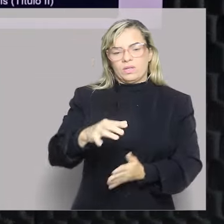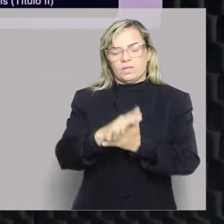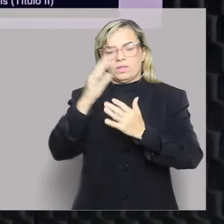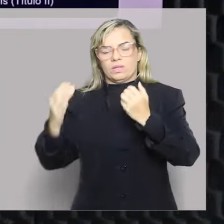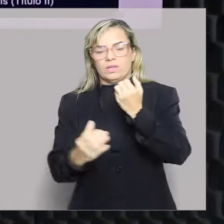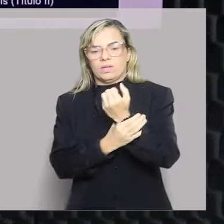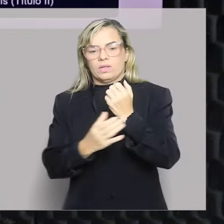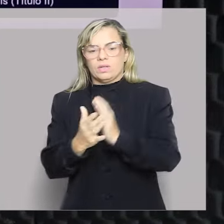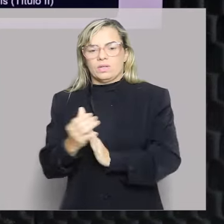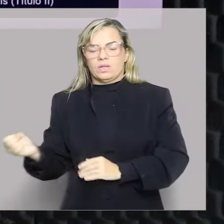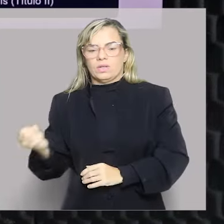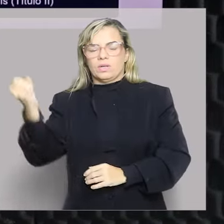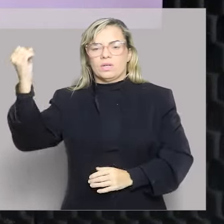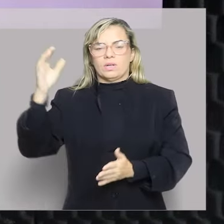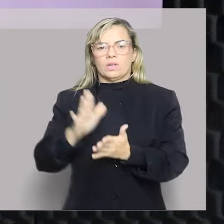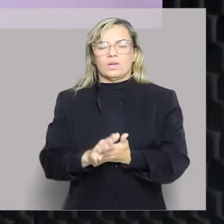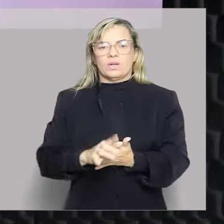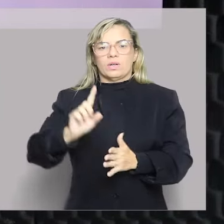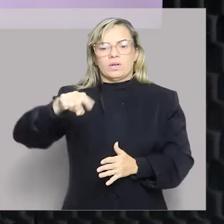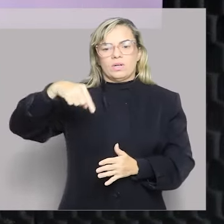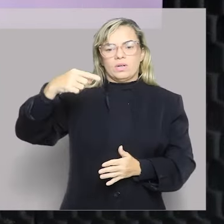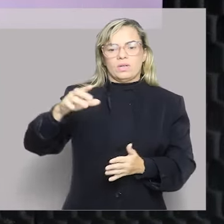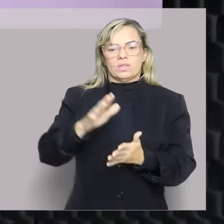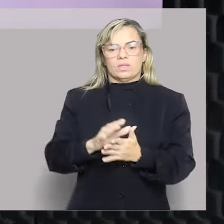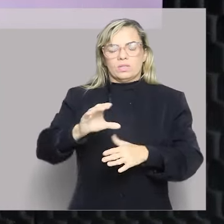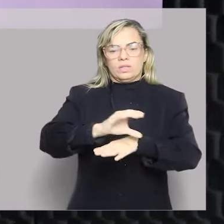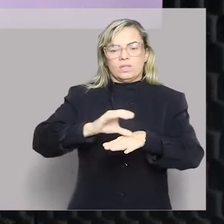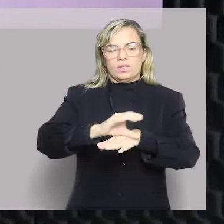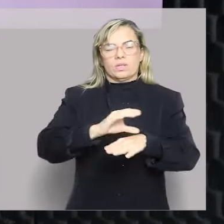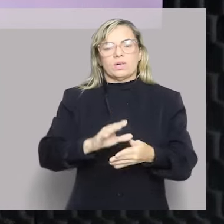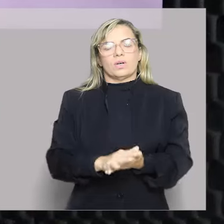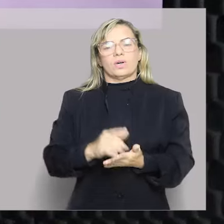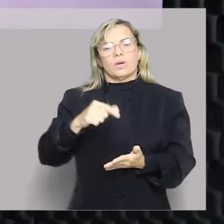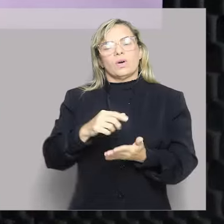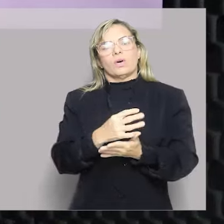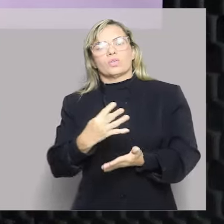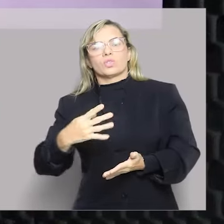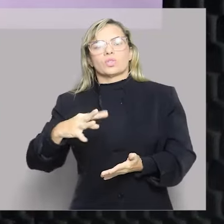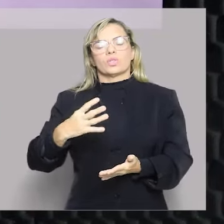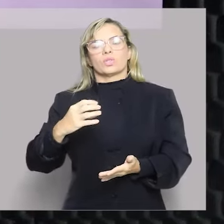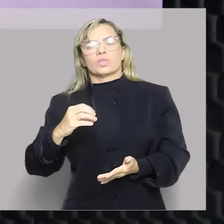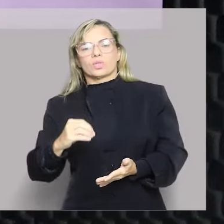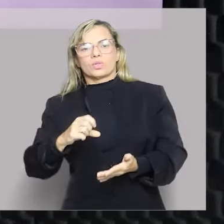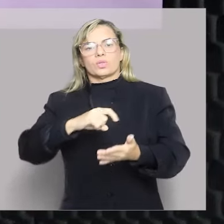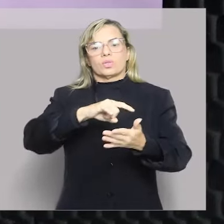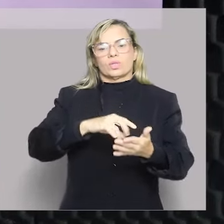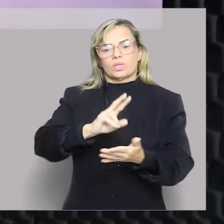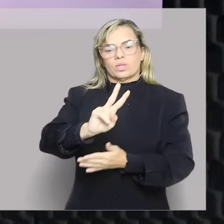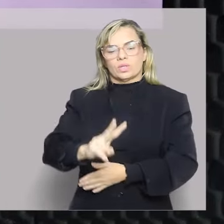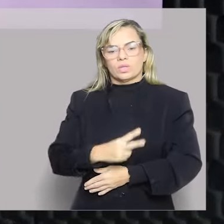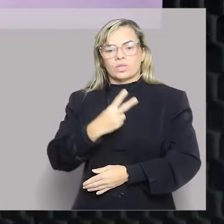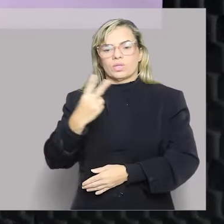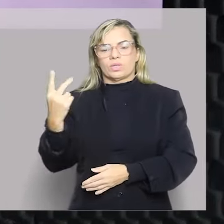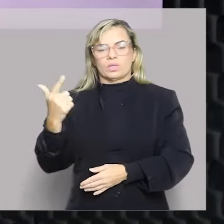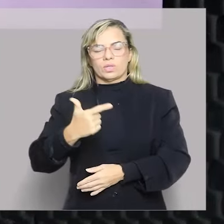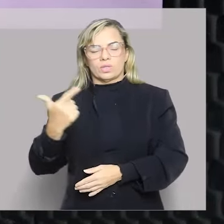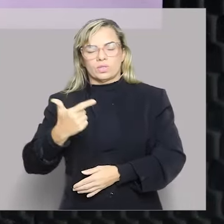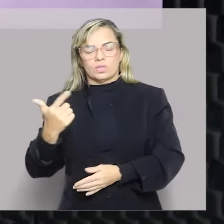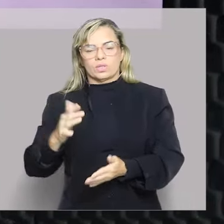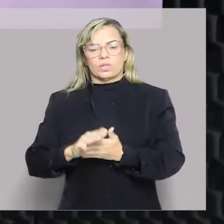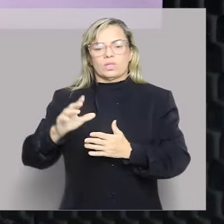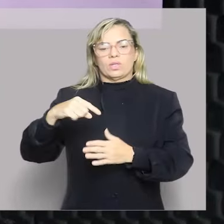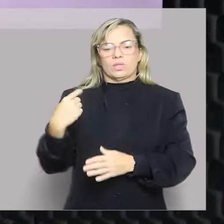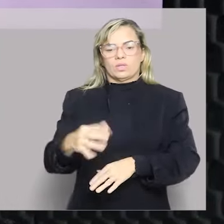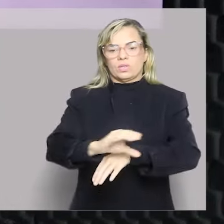título segundo da nossa Constituição. Então, esses direitos, eles têm algumas características, ó, isso vai cair